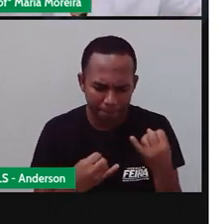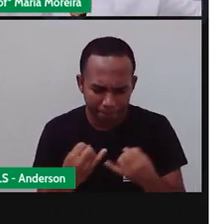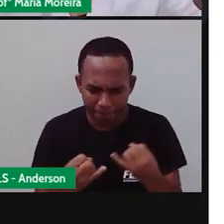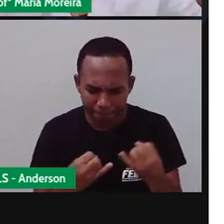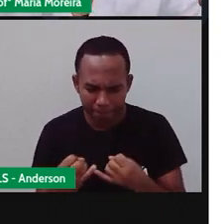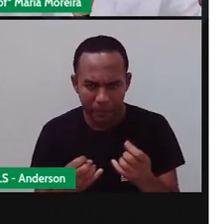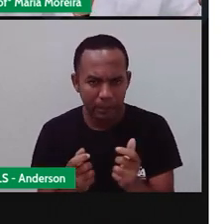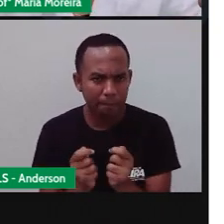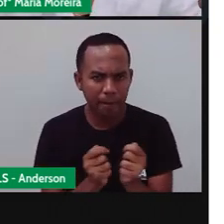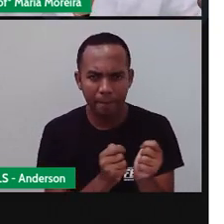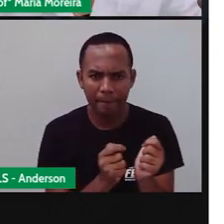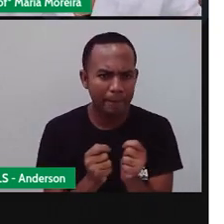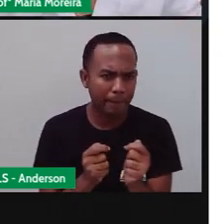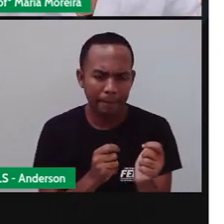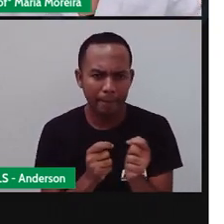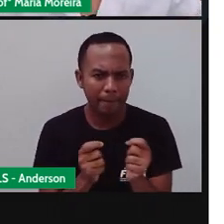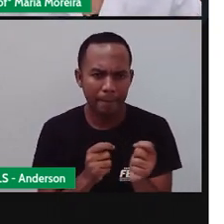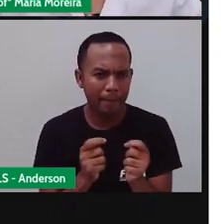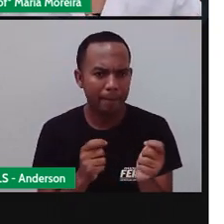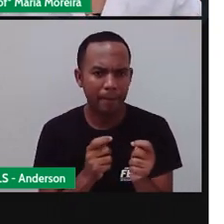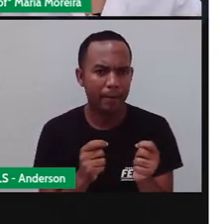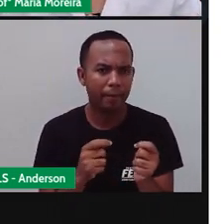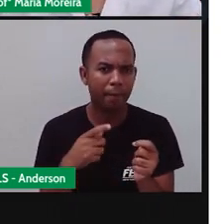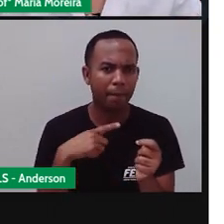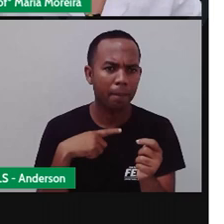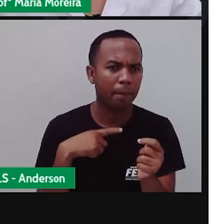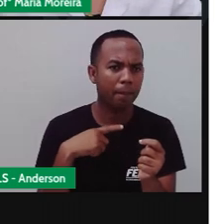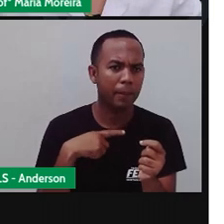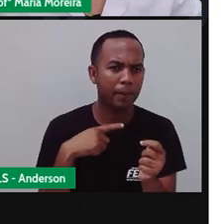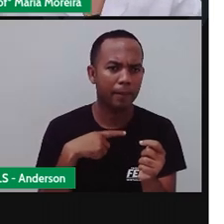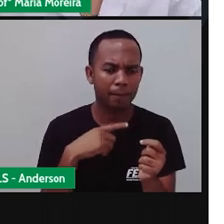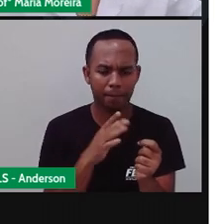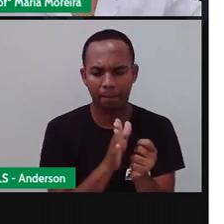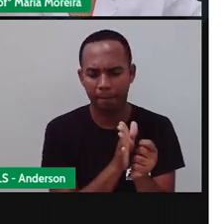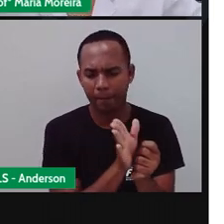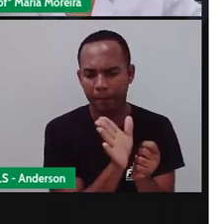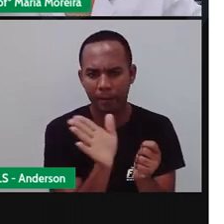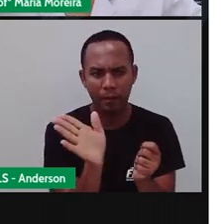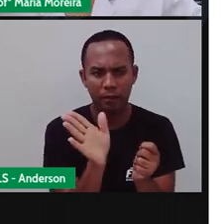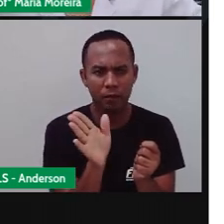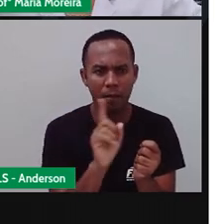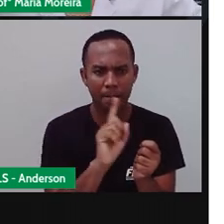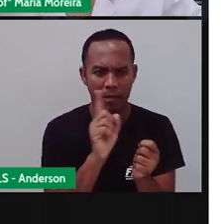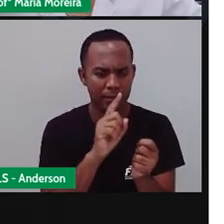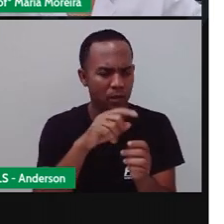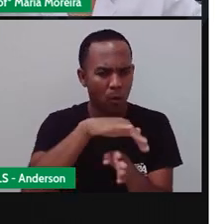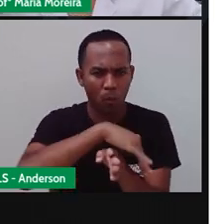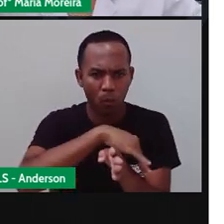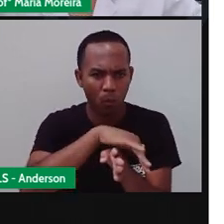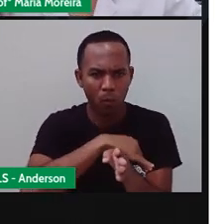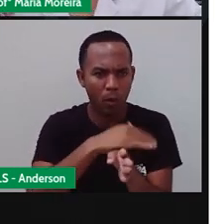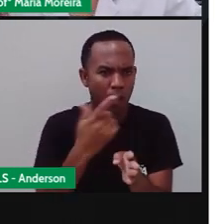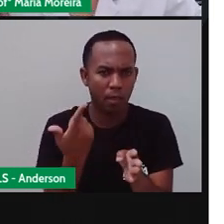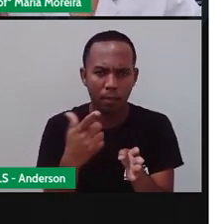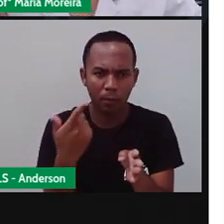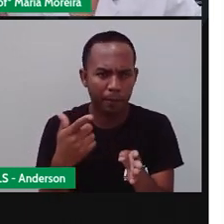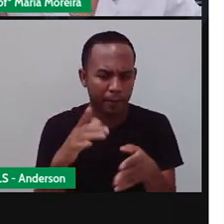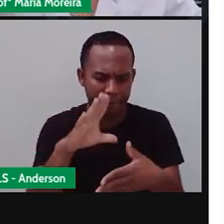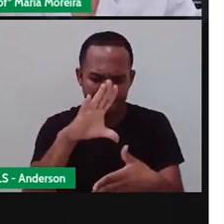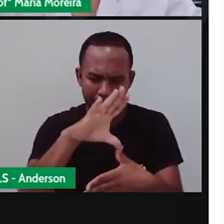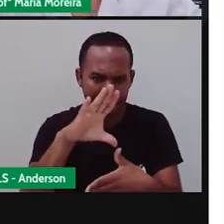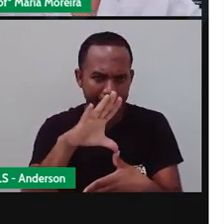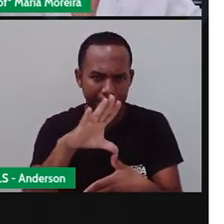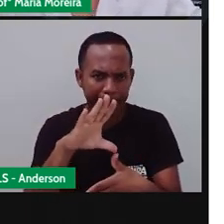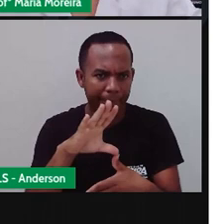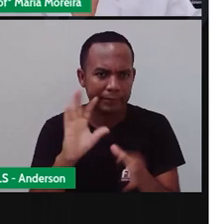E aí, opa, aqui tem uma entrada. Pô, mas essa entrada não está na rua. Desculpa, a entrada não está no mapa.